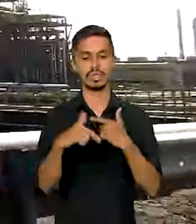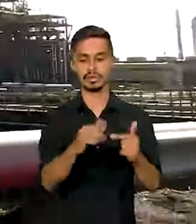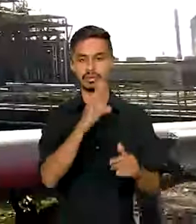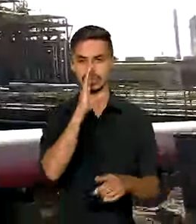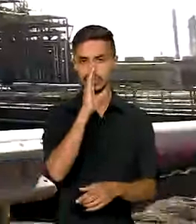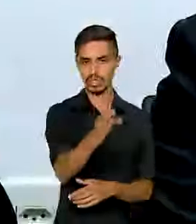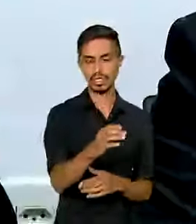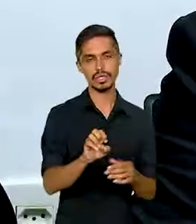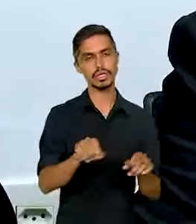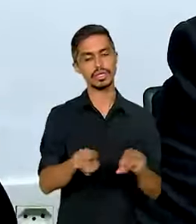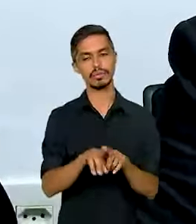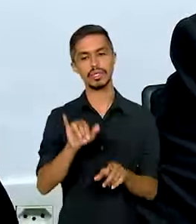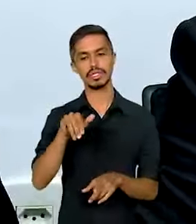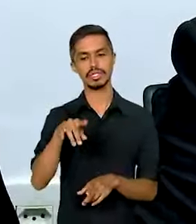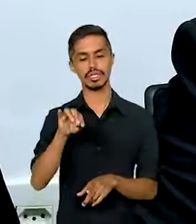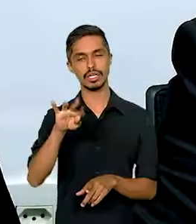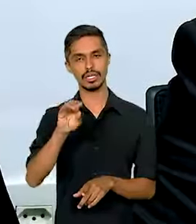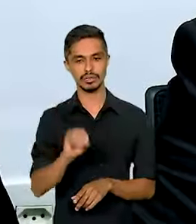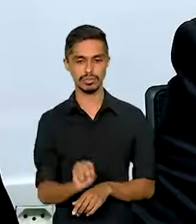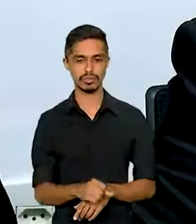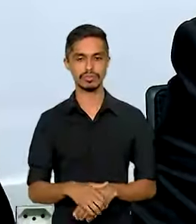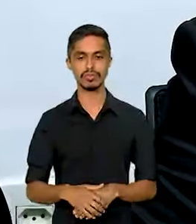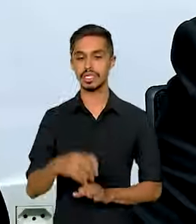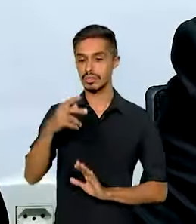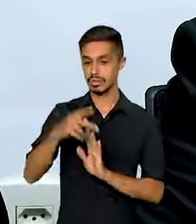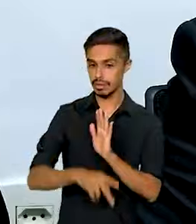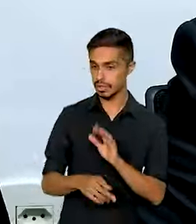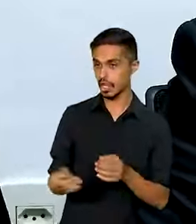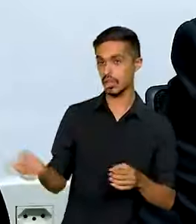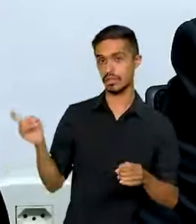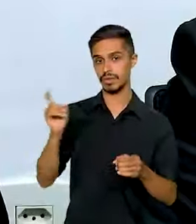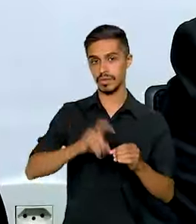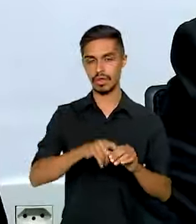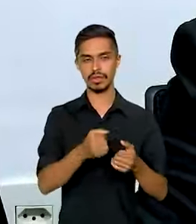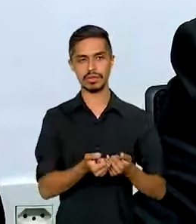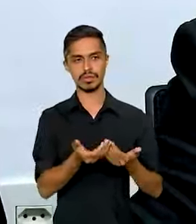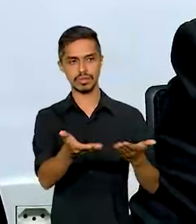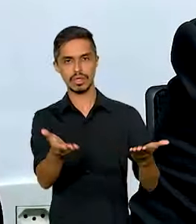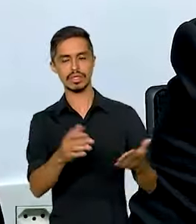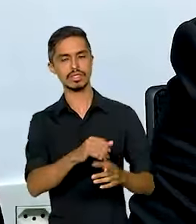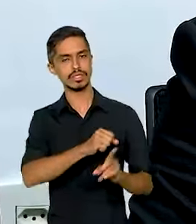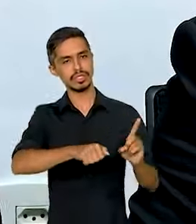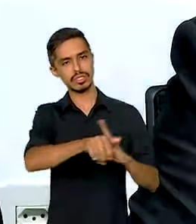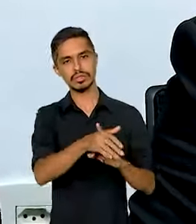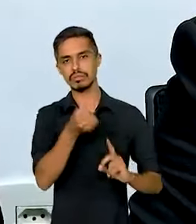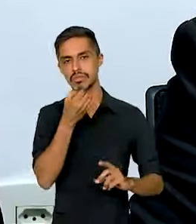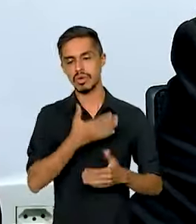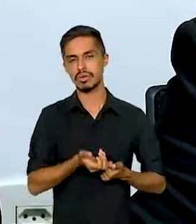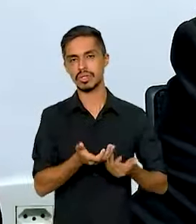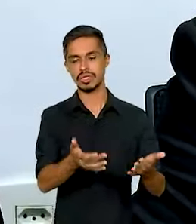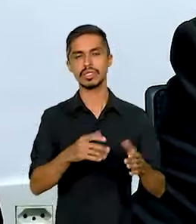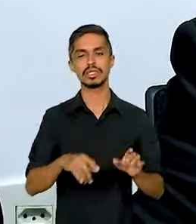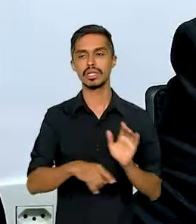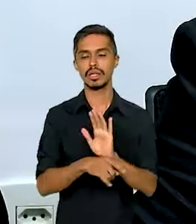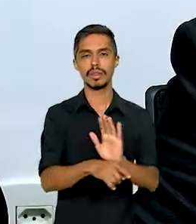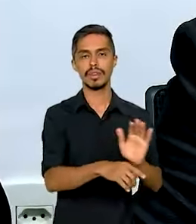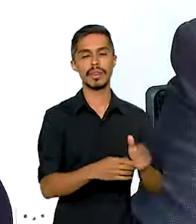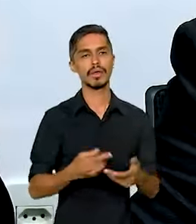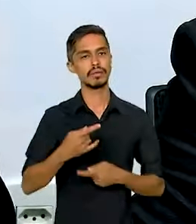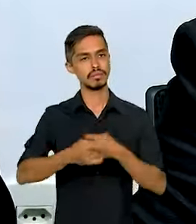e indiretos. Esse projeto, além do retorno para a sociedade, ele traz um retorno econômico para a companhia muito